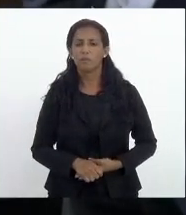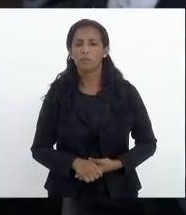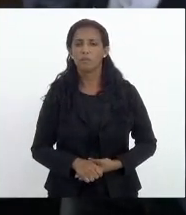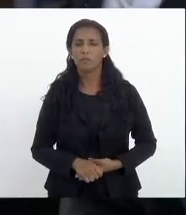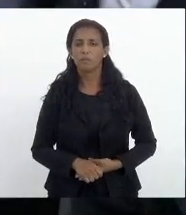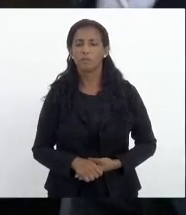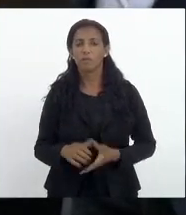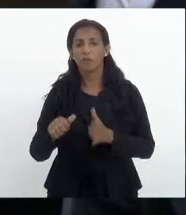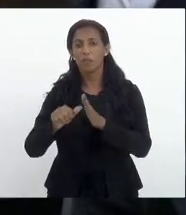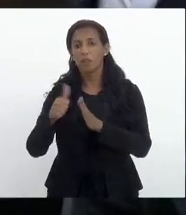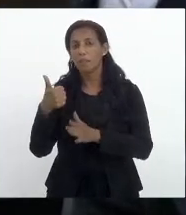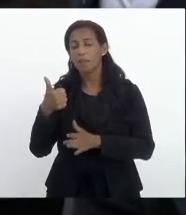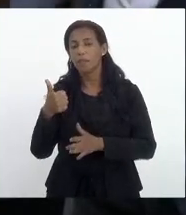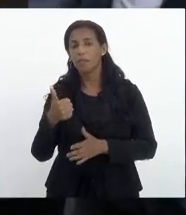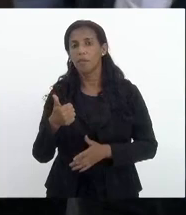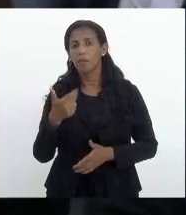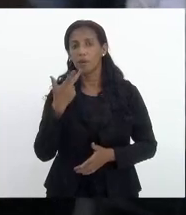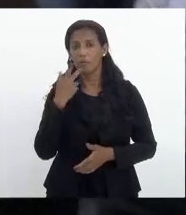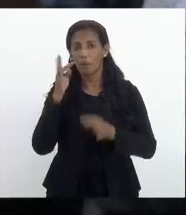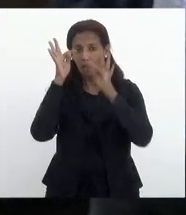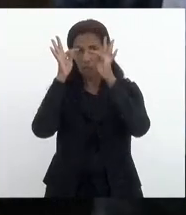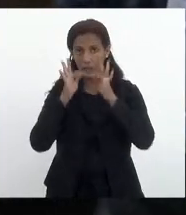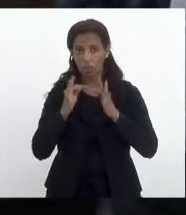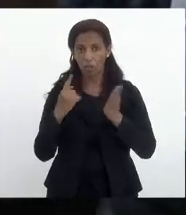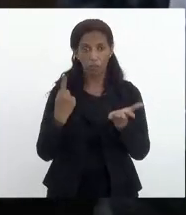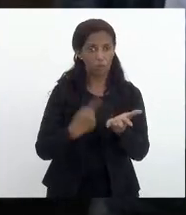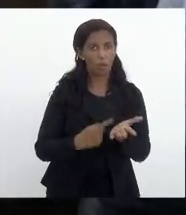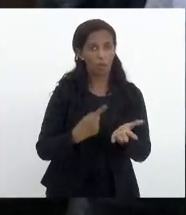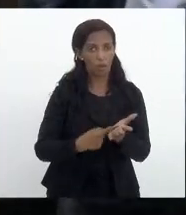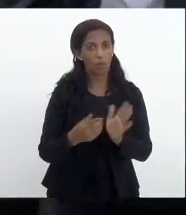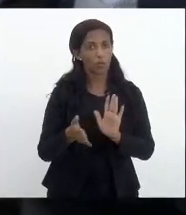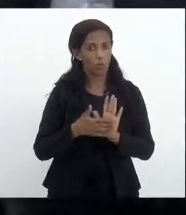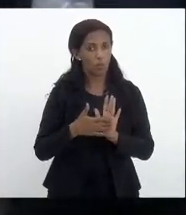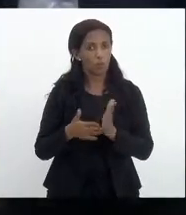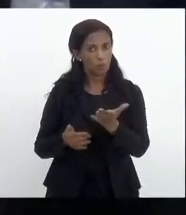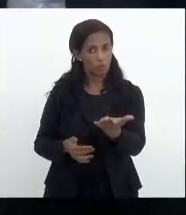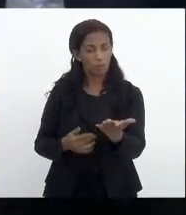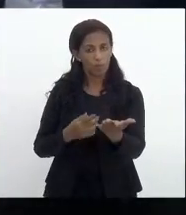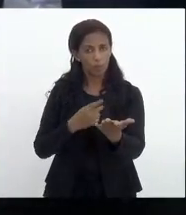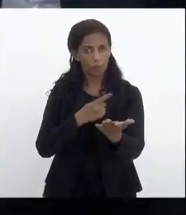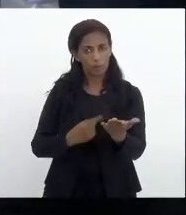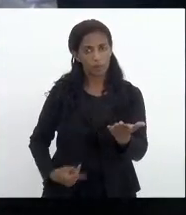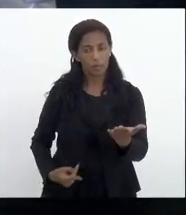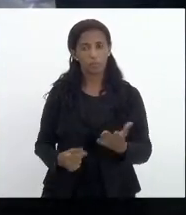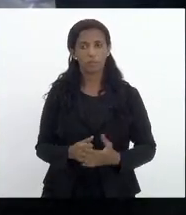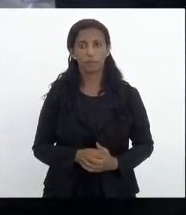Em primeiro lugar, quero dizer que eu testemunhei o acordo proposto por vossa excelência